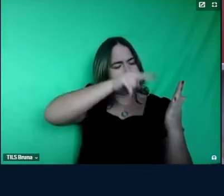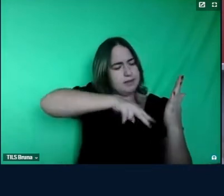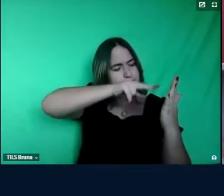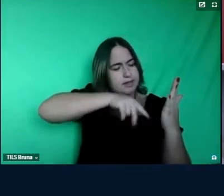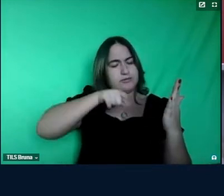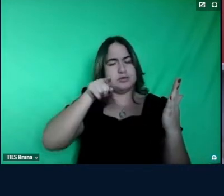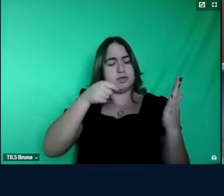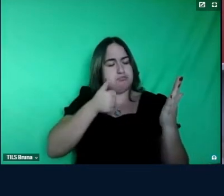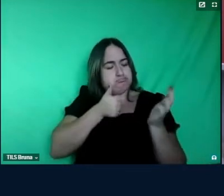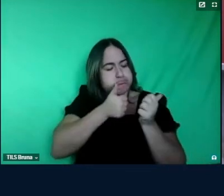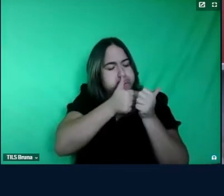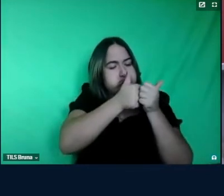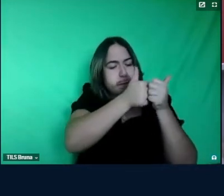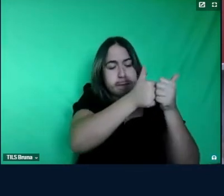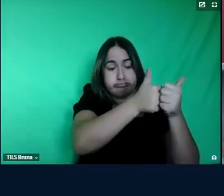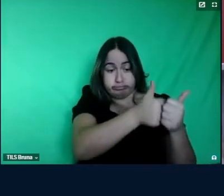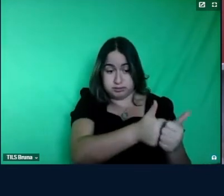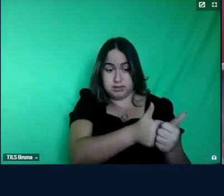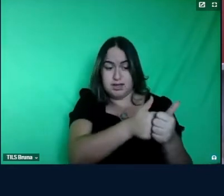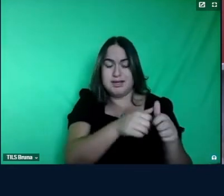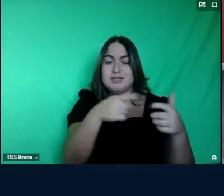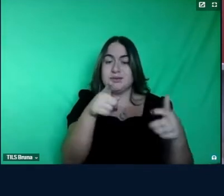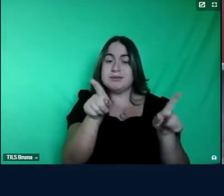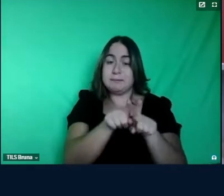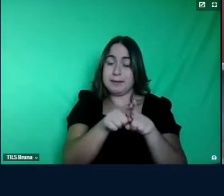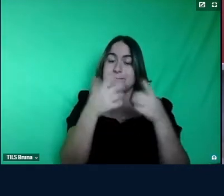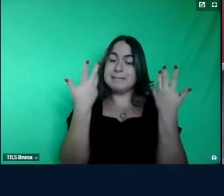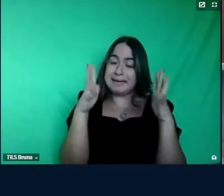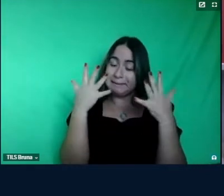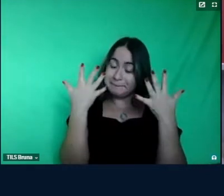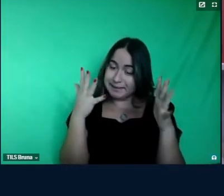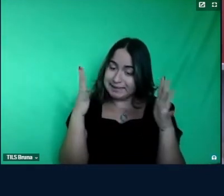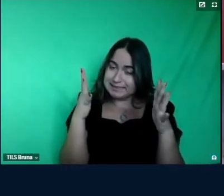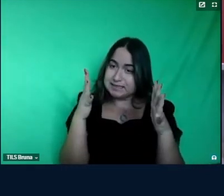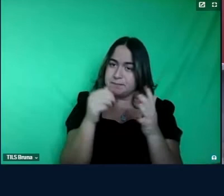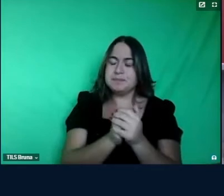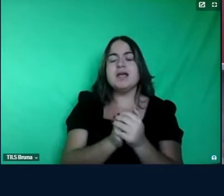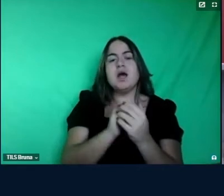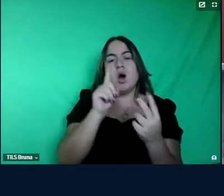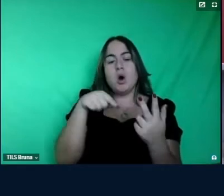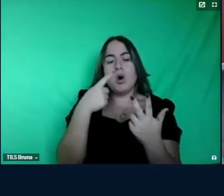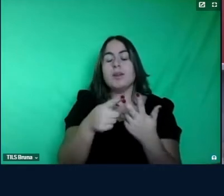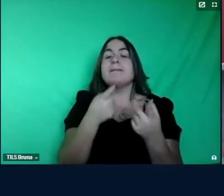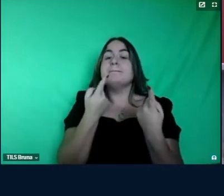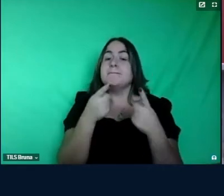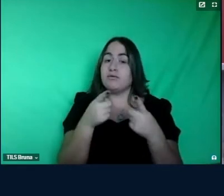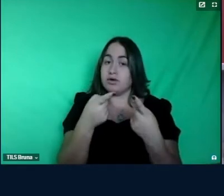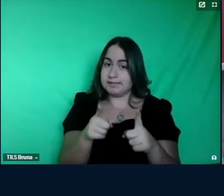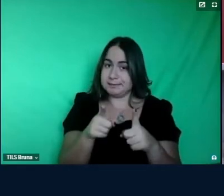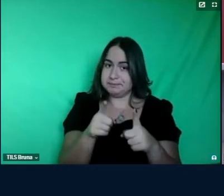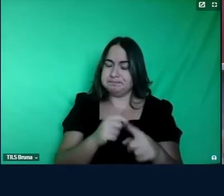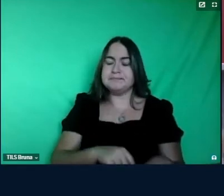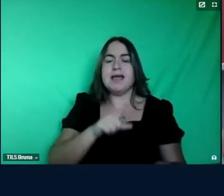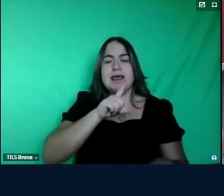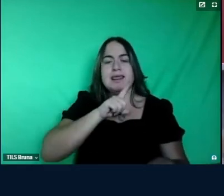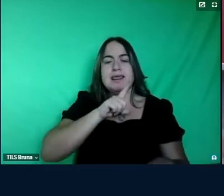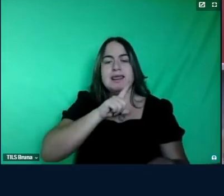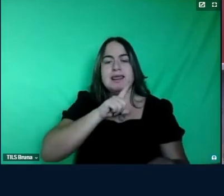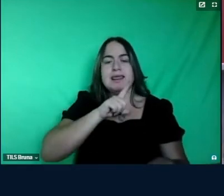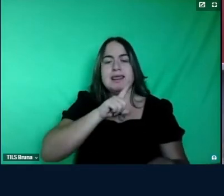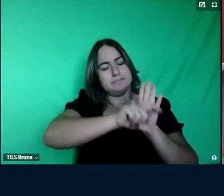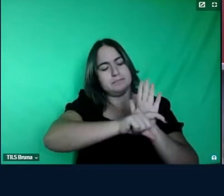então eu te dou os parabéns por isso e agora vem outra provocação na nota de rodapé 32